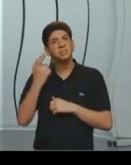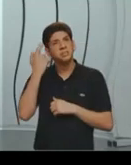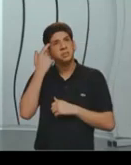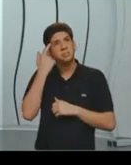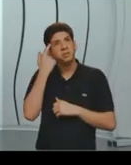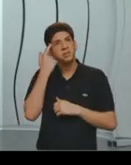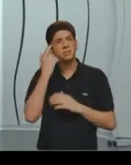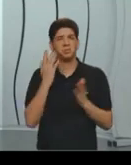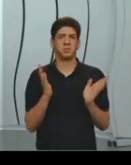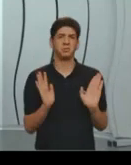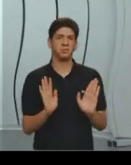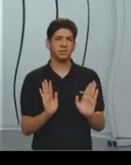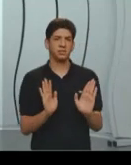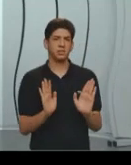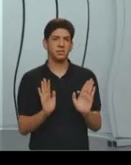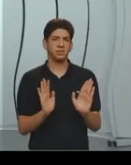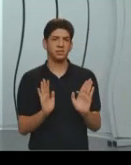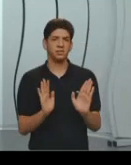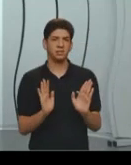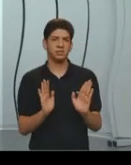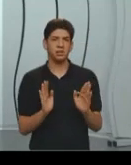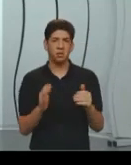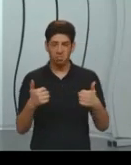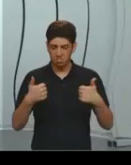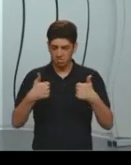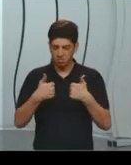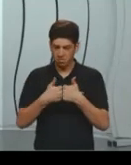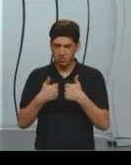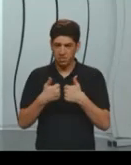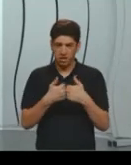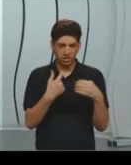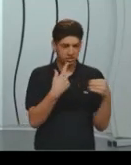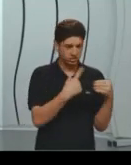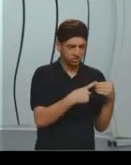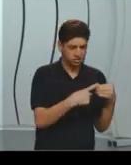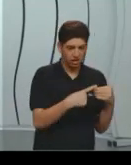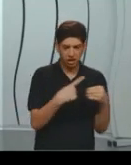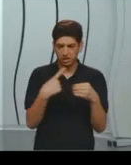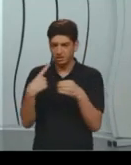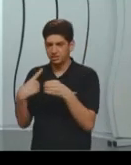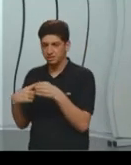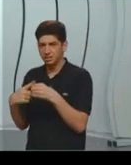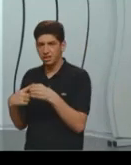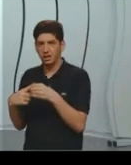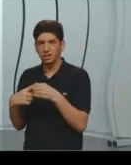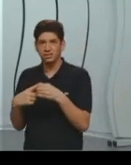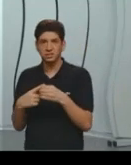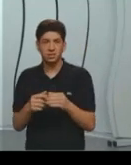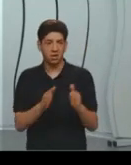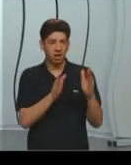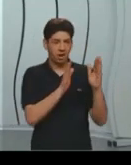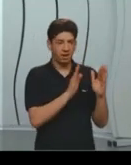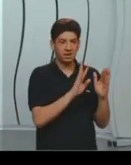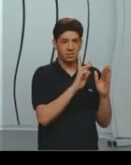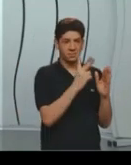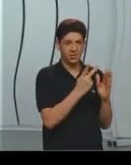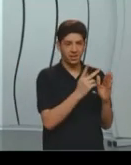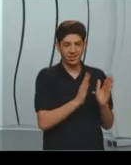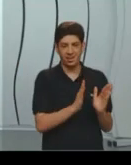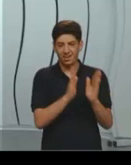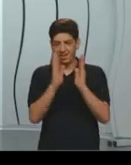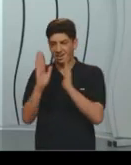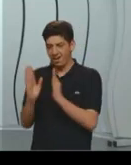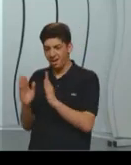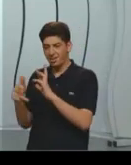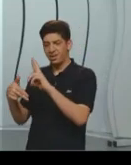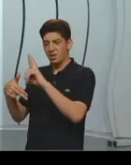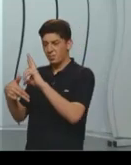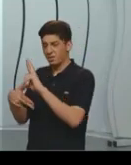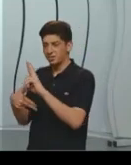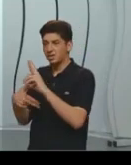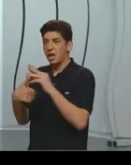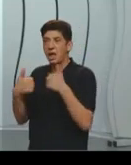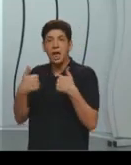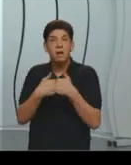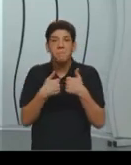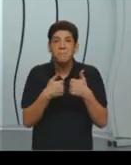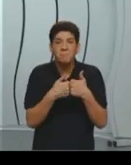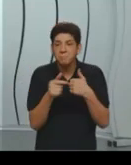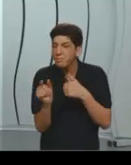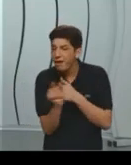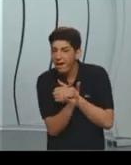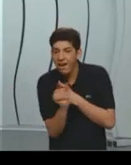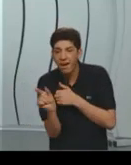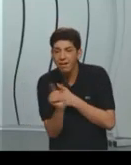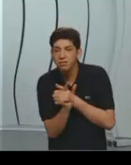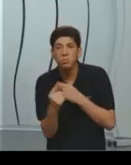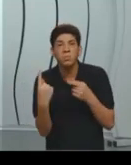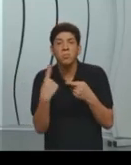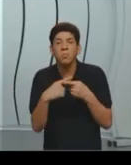por que existe uma cidade do lado vizinho, você está com um pé aqui, está em Ribeirão das Neves, um pé aqui, você está em Belo Horizonte, e por